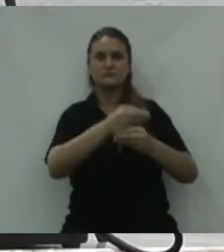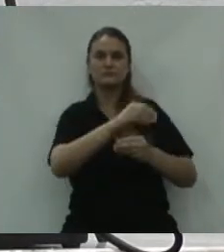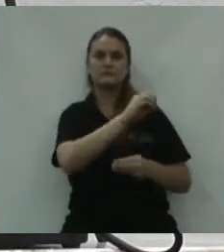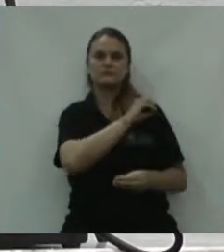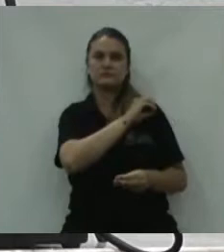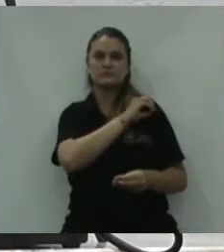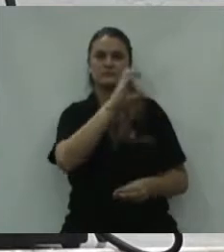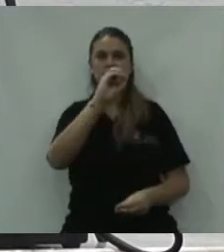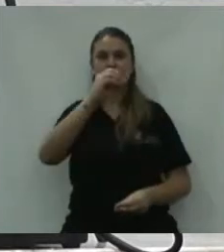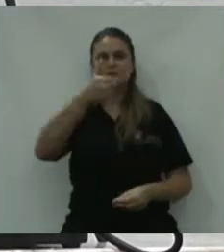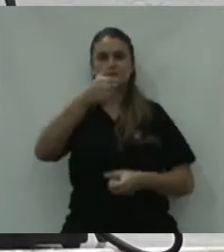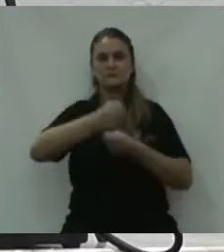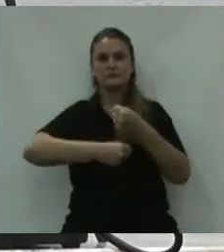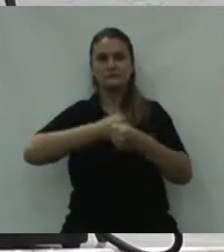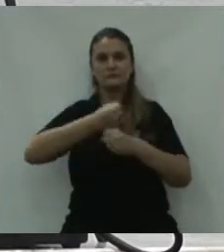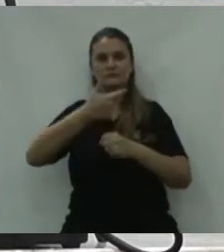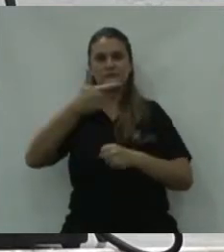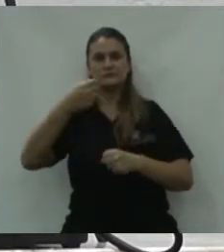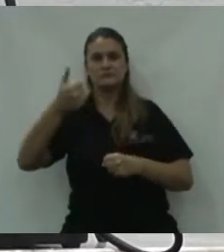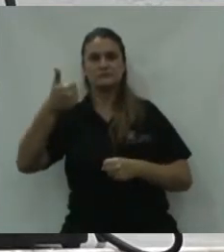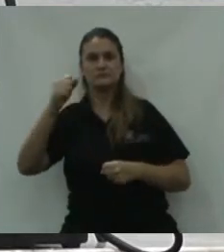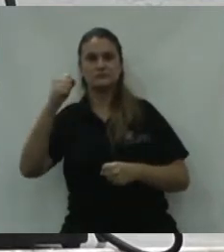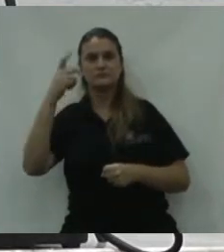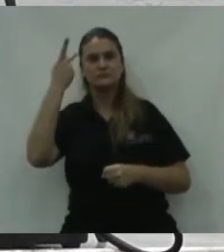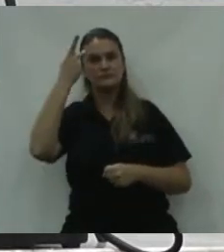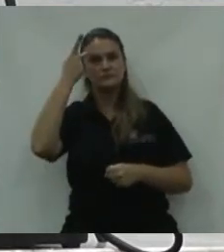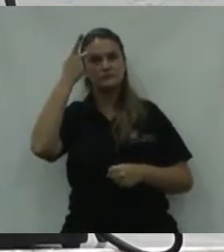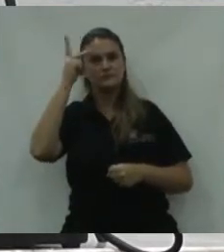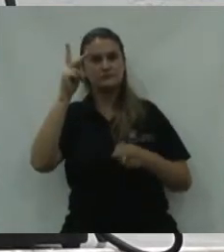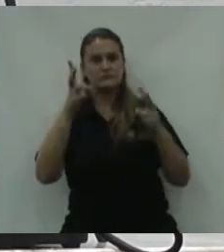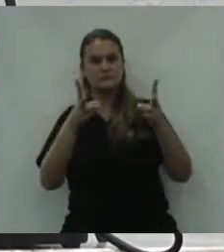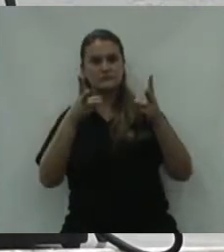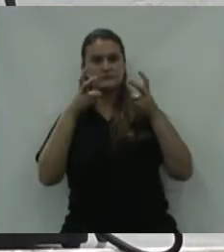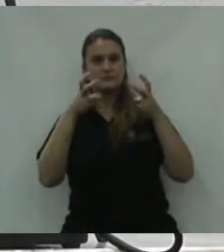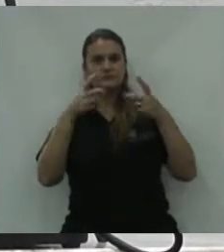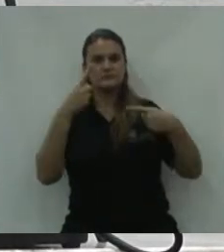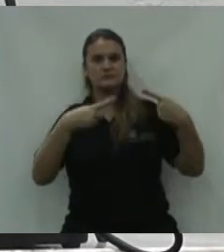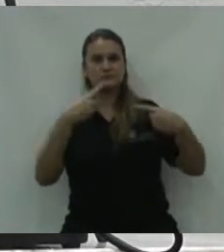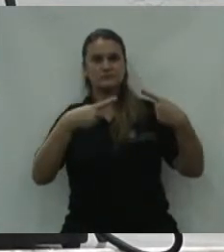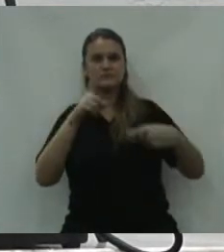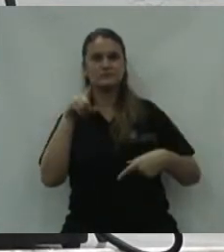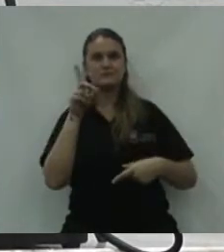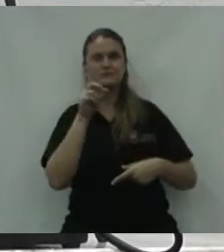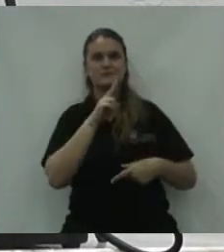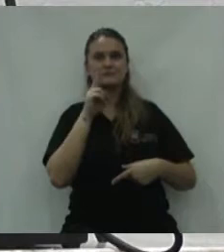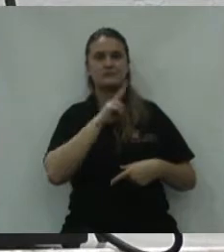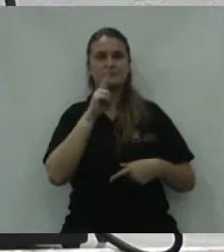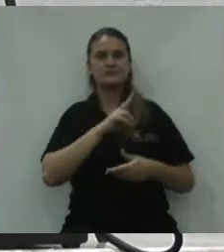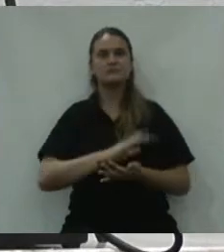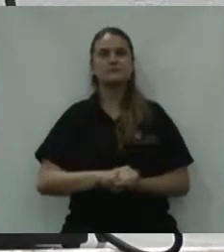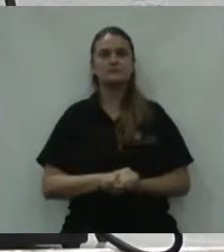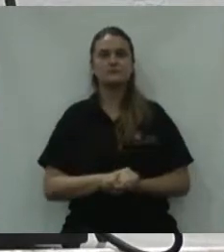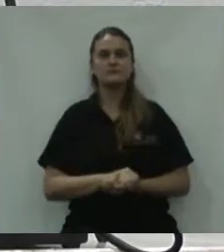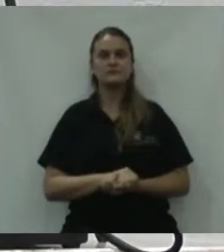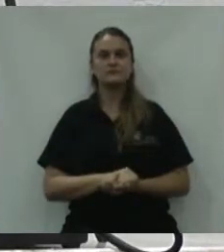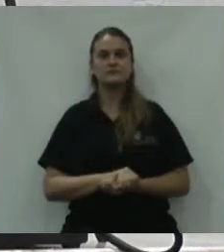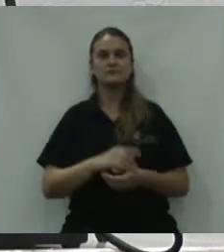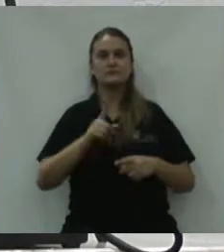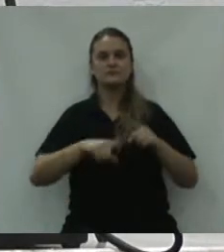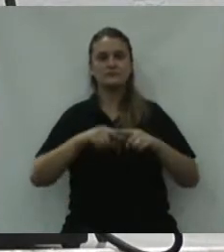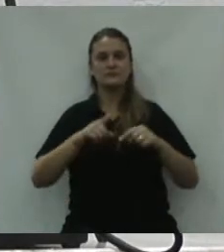complementar nº 1 barra 2018 para devida apreciação em regime de urgência.